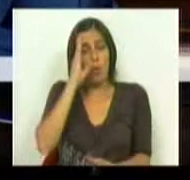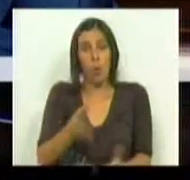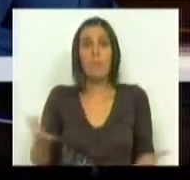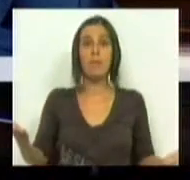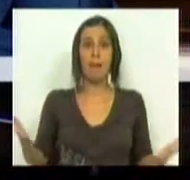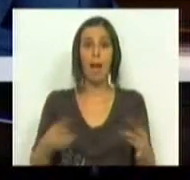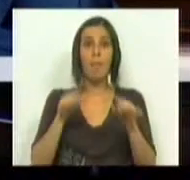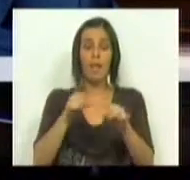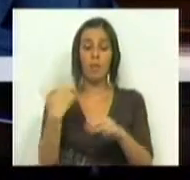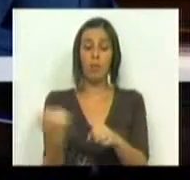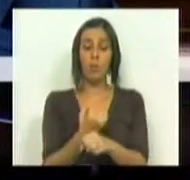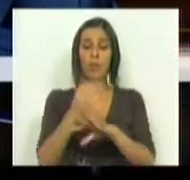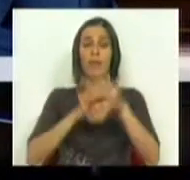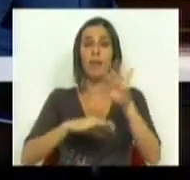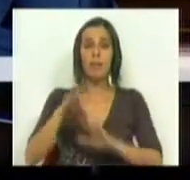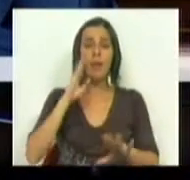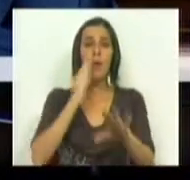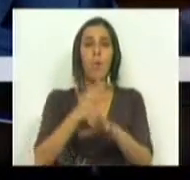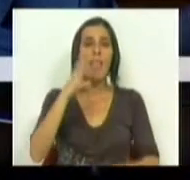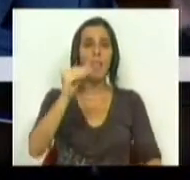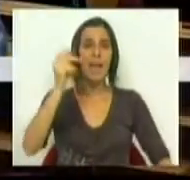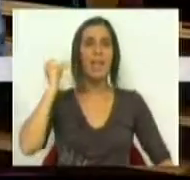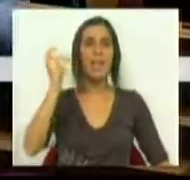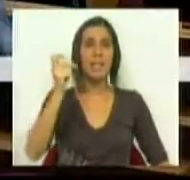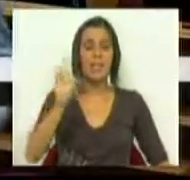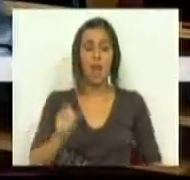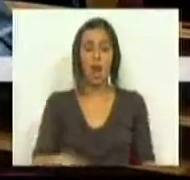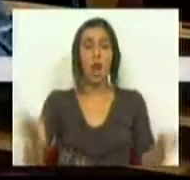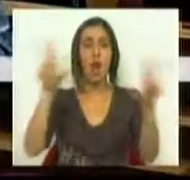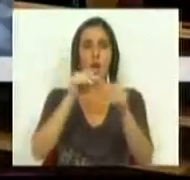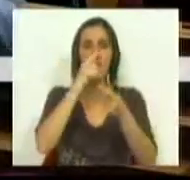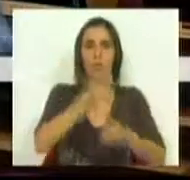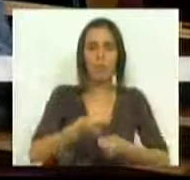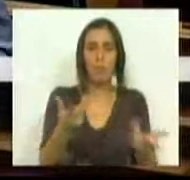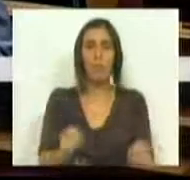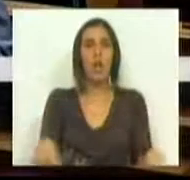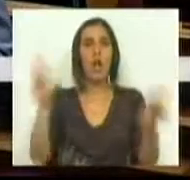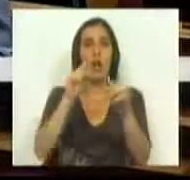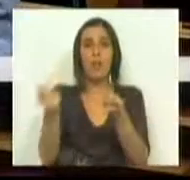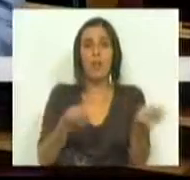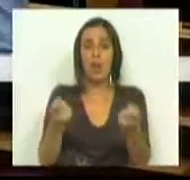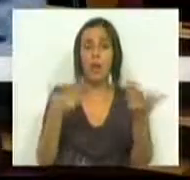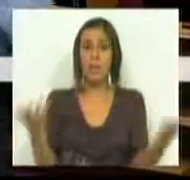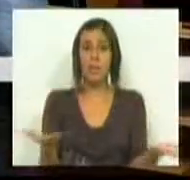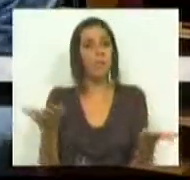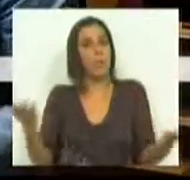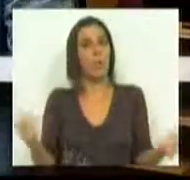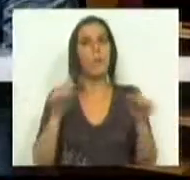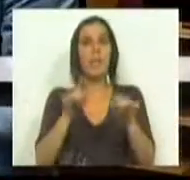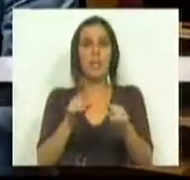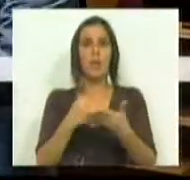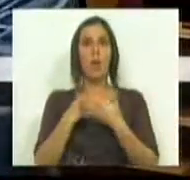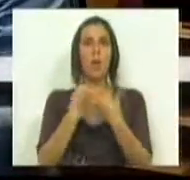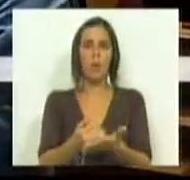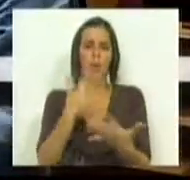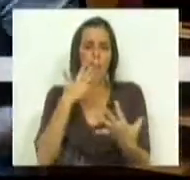se sabe, esse foi um trabalho feito ao longo dos últimos dez anos de novas plantações, de novas organizações, e, portanto, isso é um